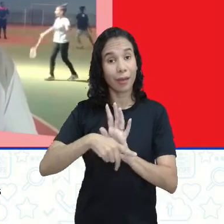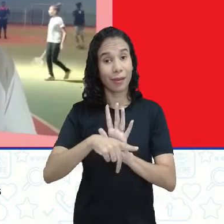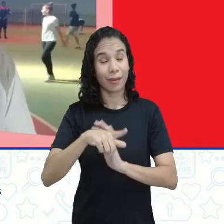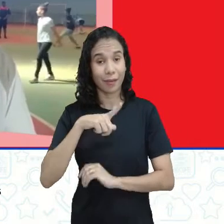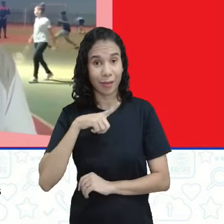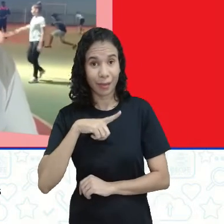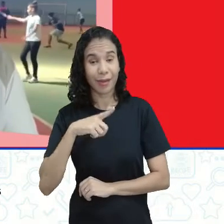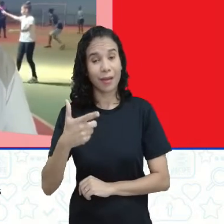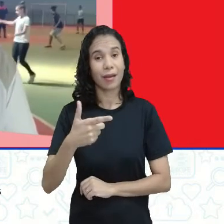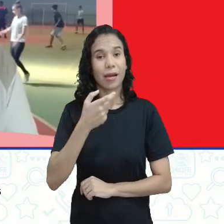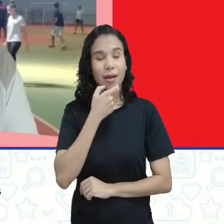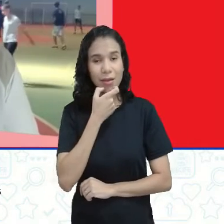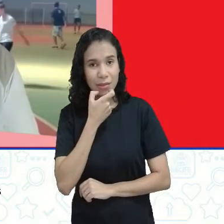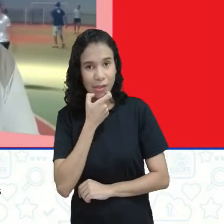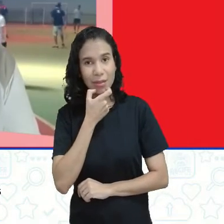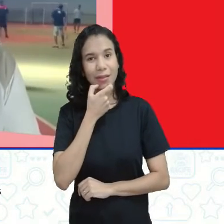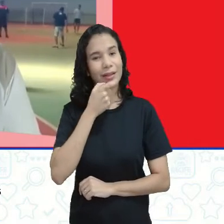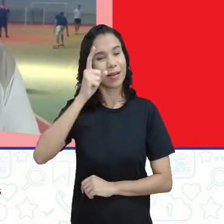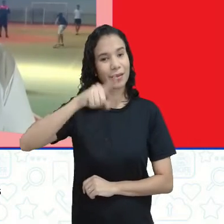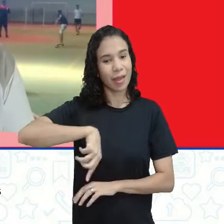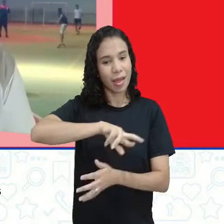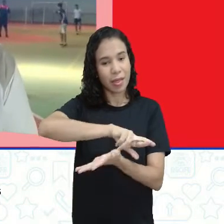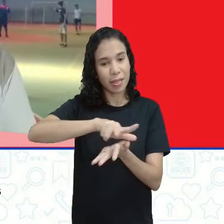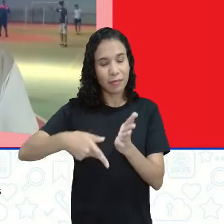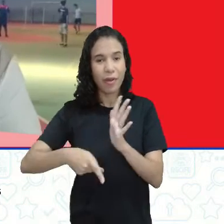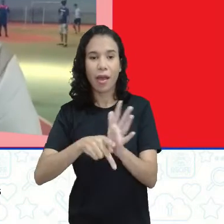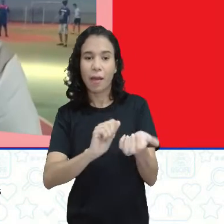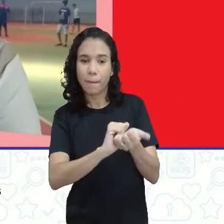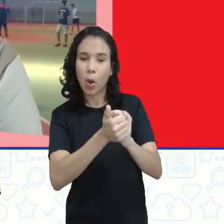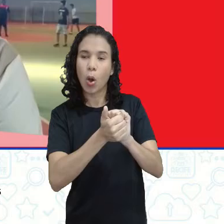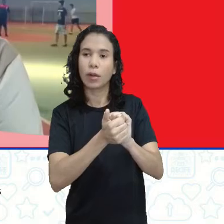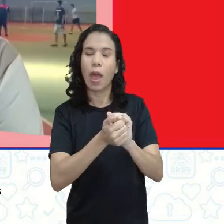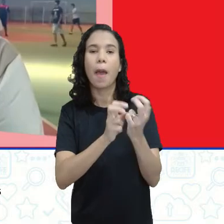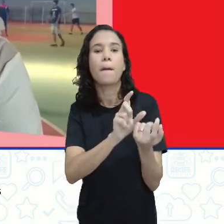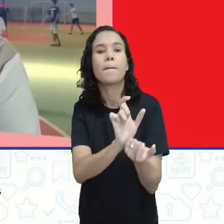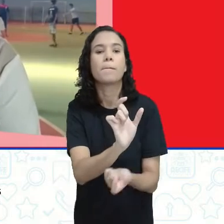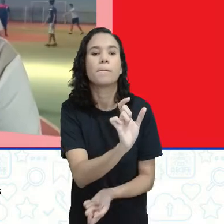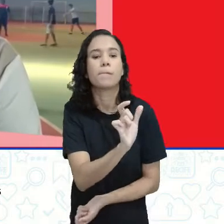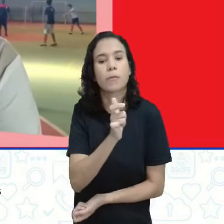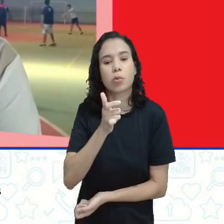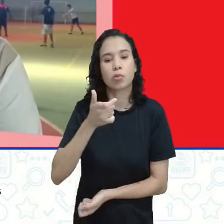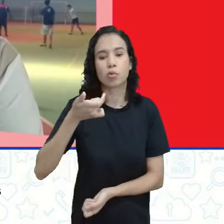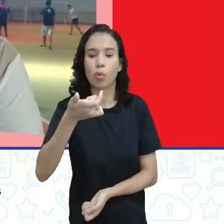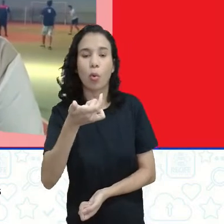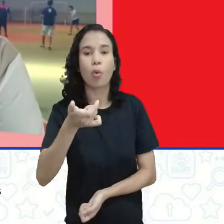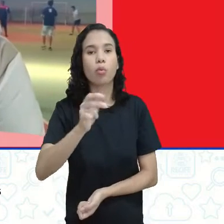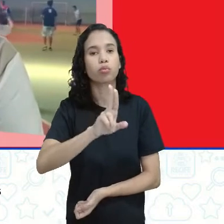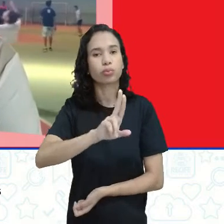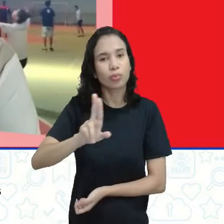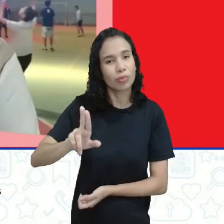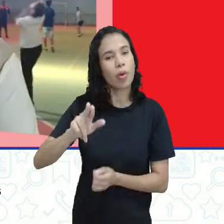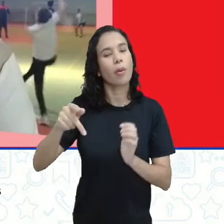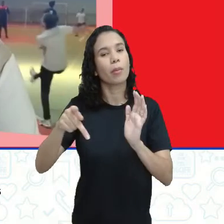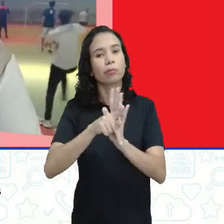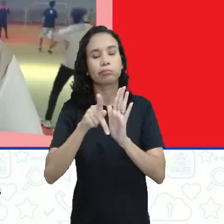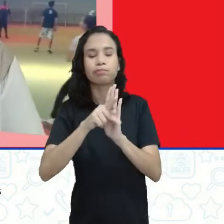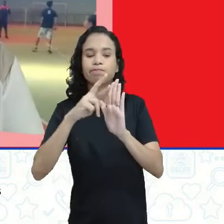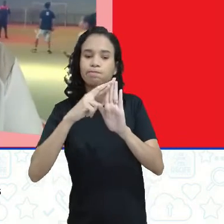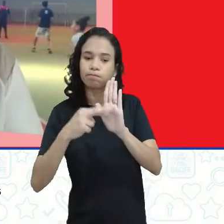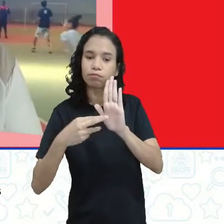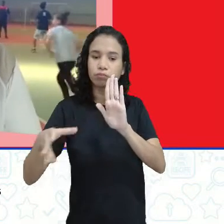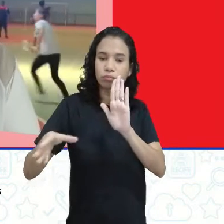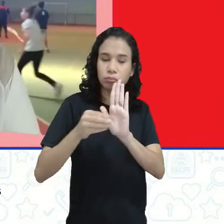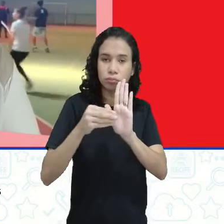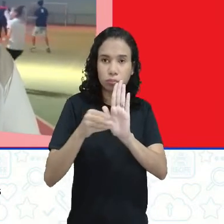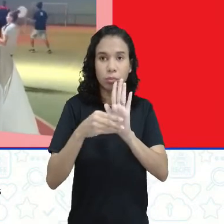a Inglaterra, como em outros esportes, ela conseguiu colocar as regras no jogo, e o